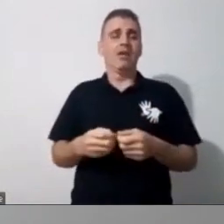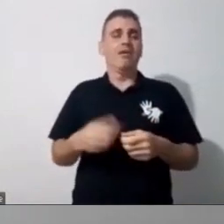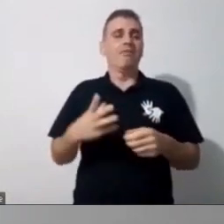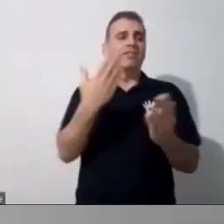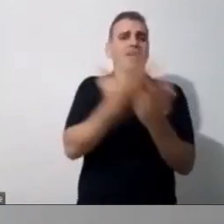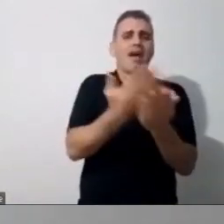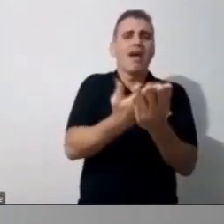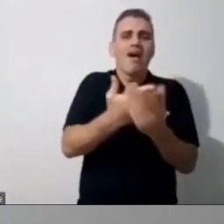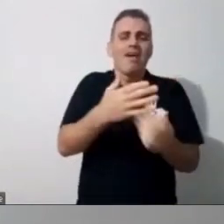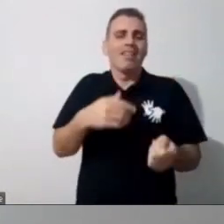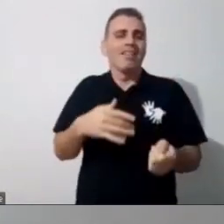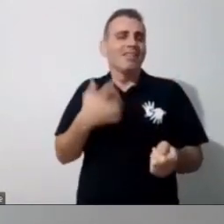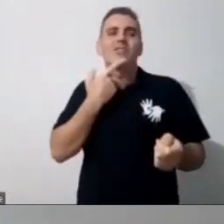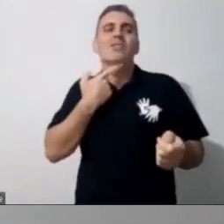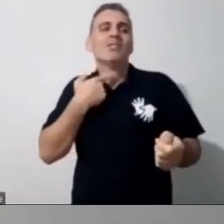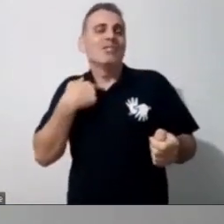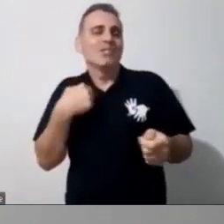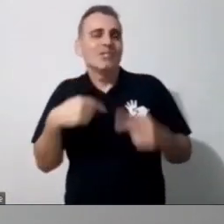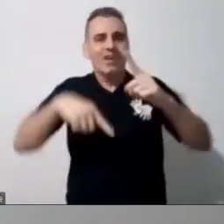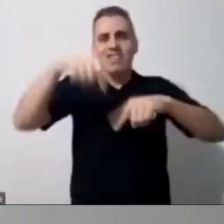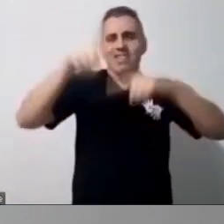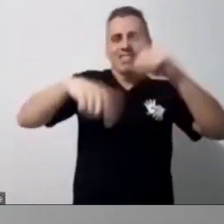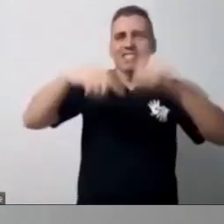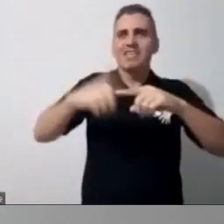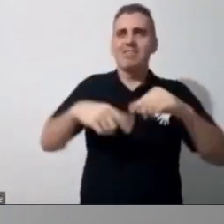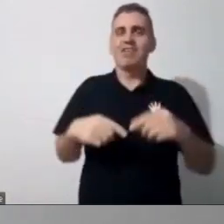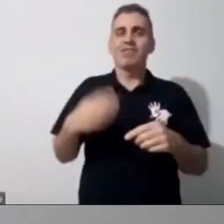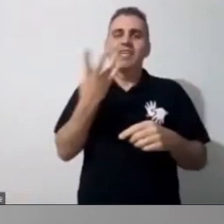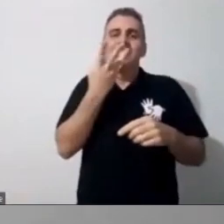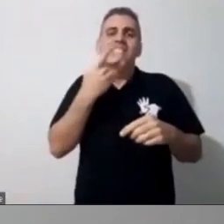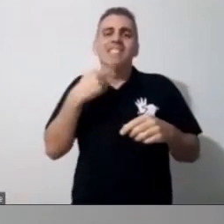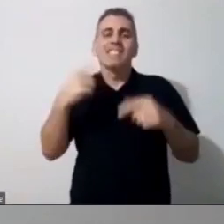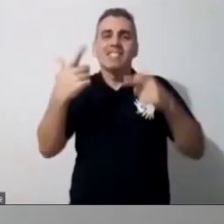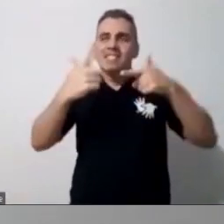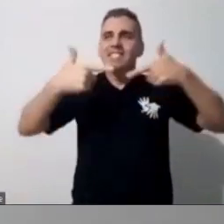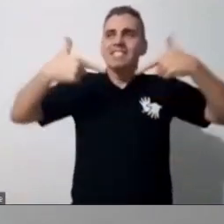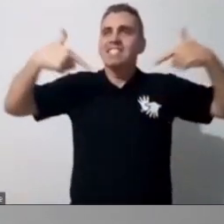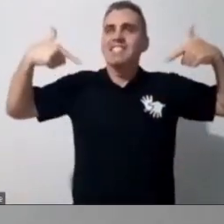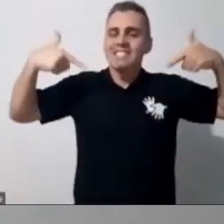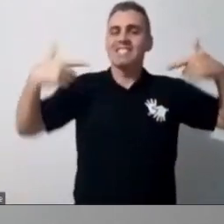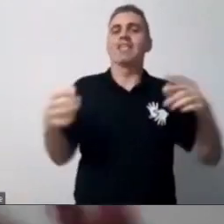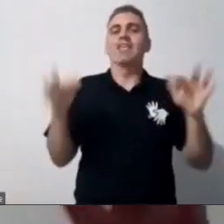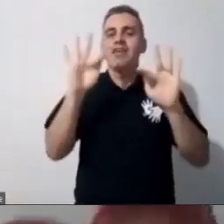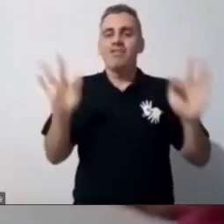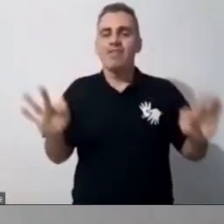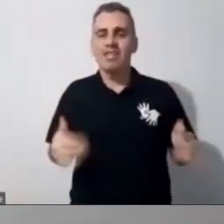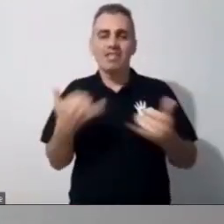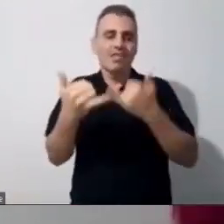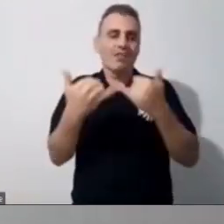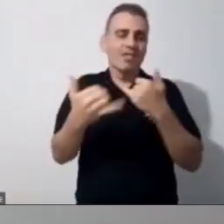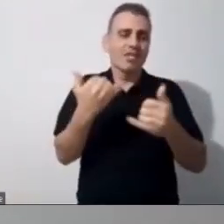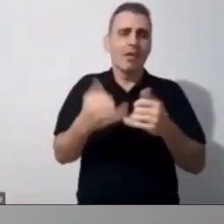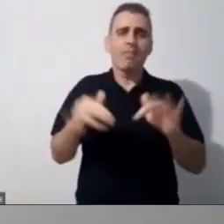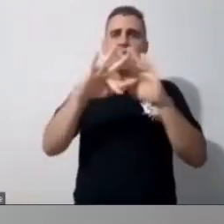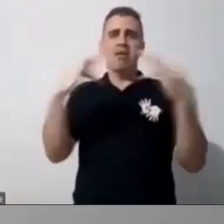e vê aquelas carinhas, e assim, e na sala de recursos, a gente vivencia muito, assim, às vezes, a família chega lá,